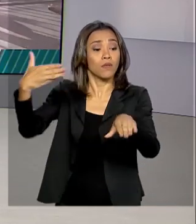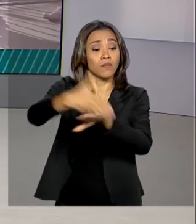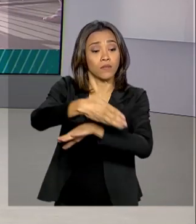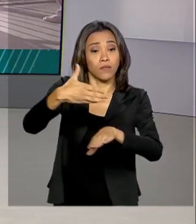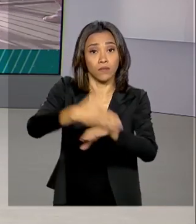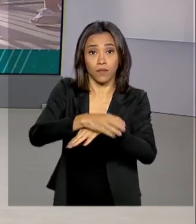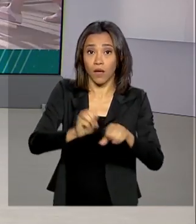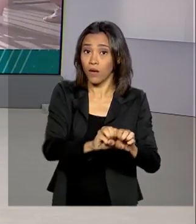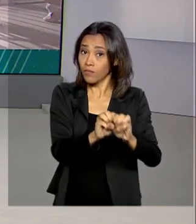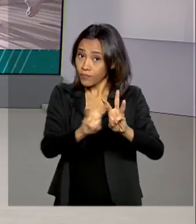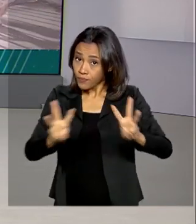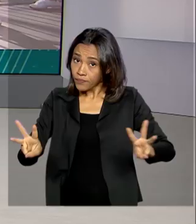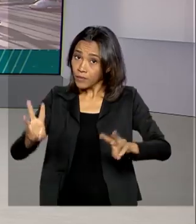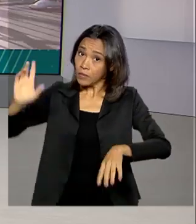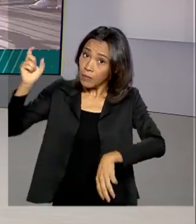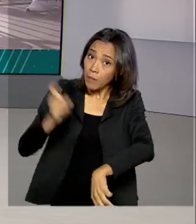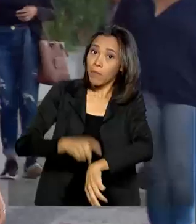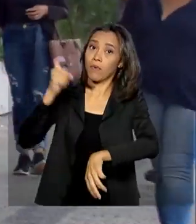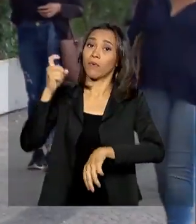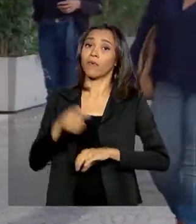do SISU ao mesmo tempo.